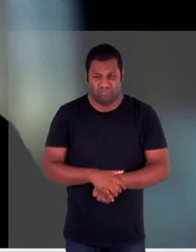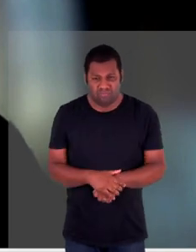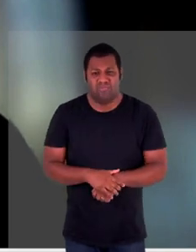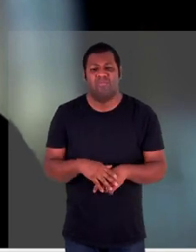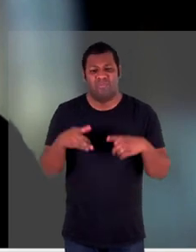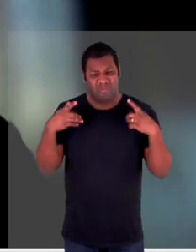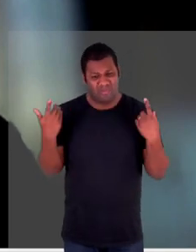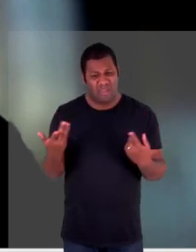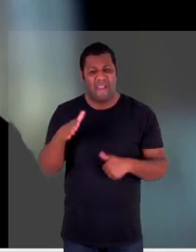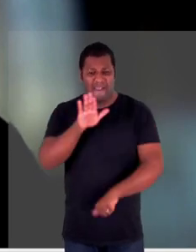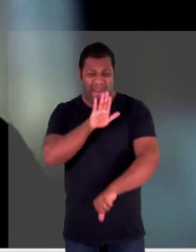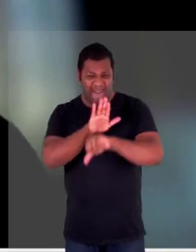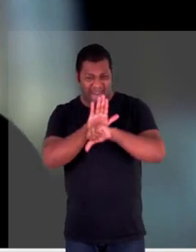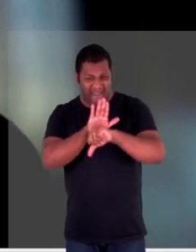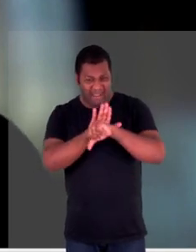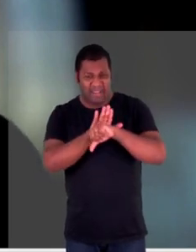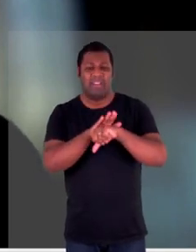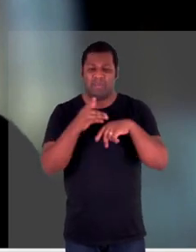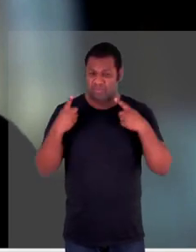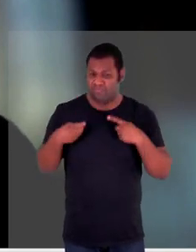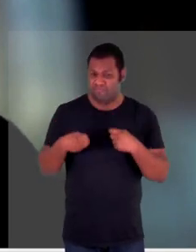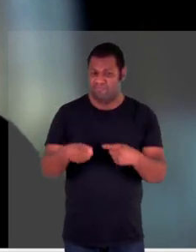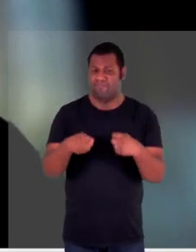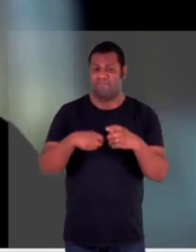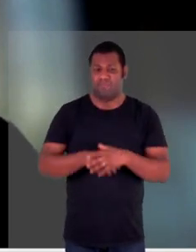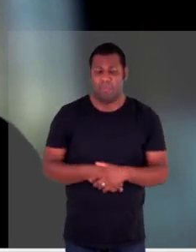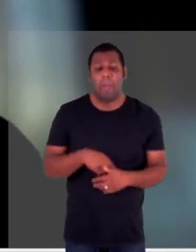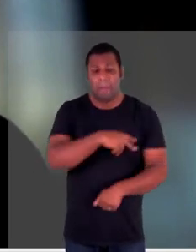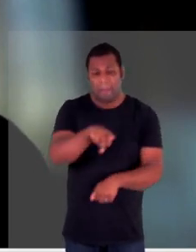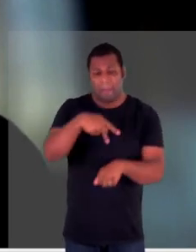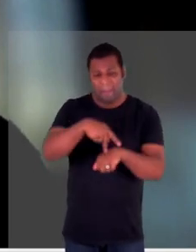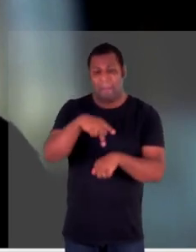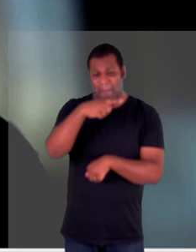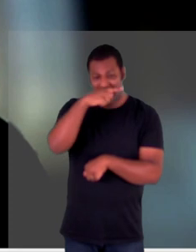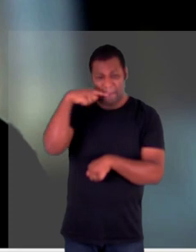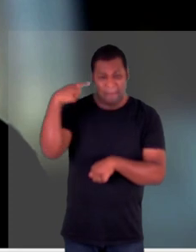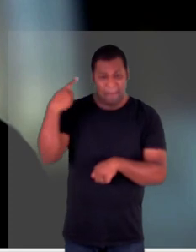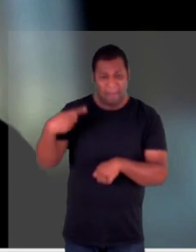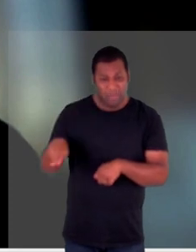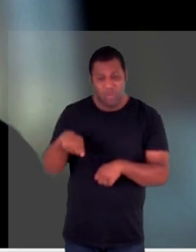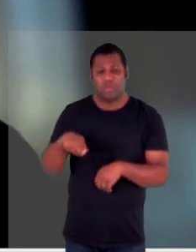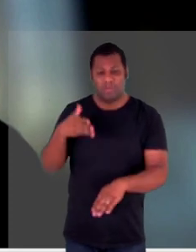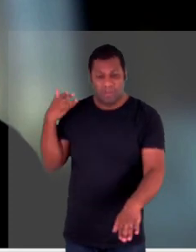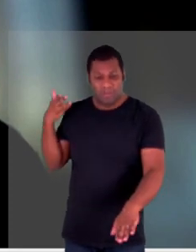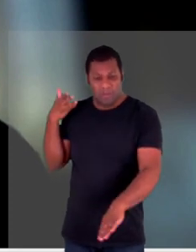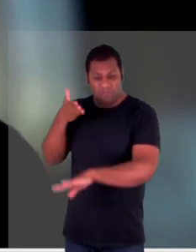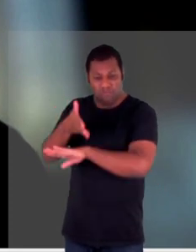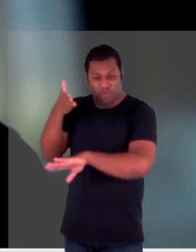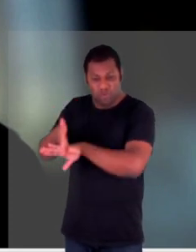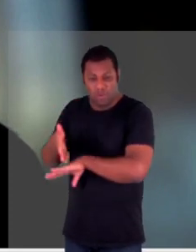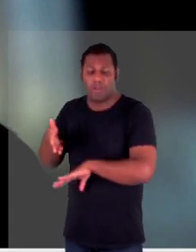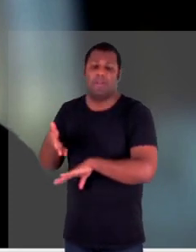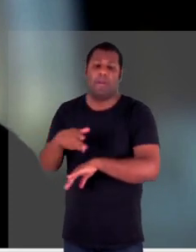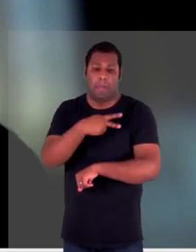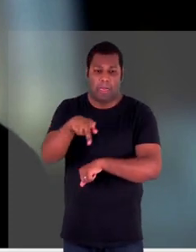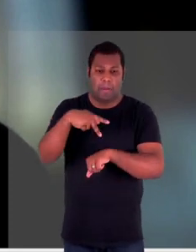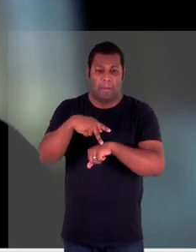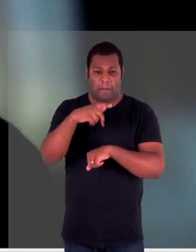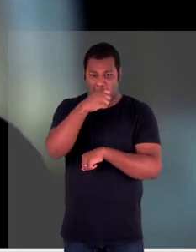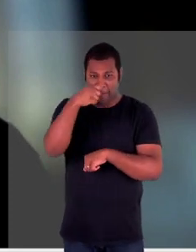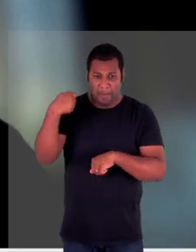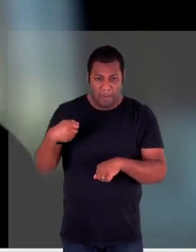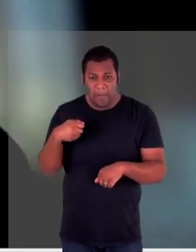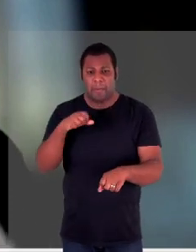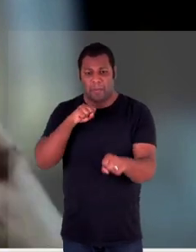violação da federação russa em território ucraniano nessa seara dessas vítimas